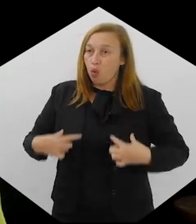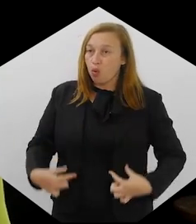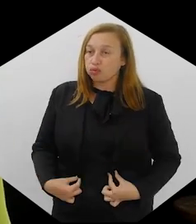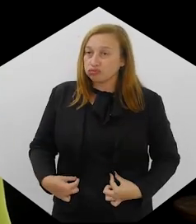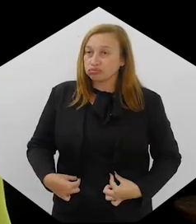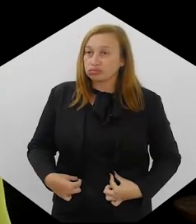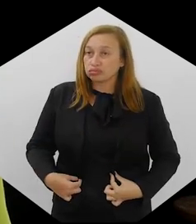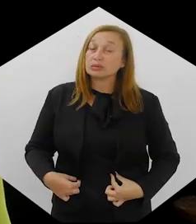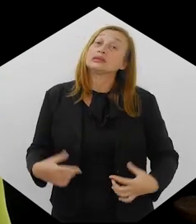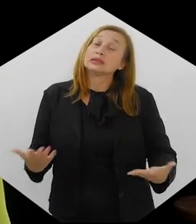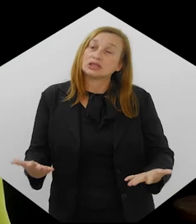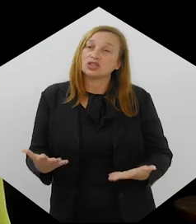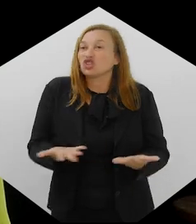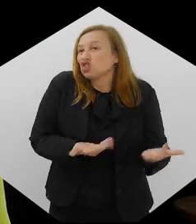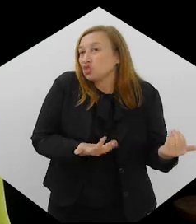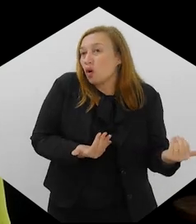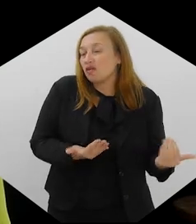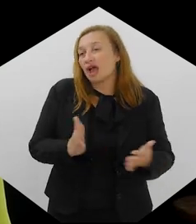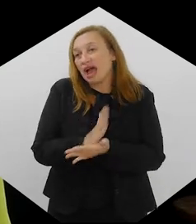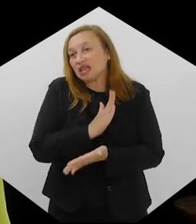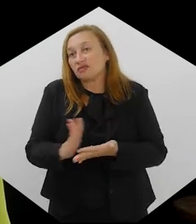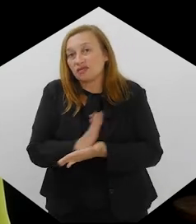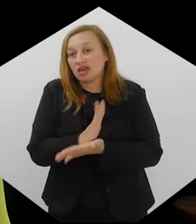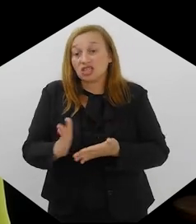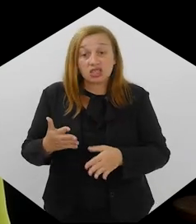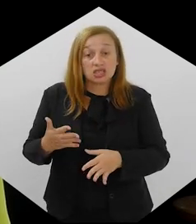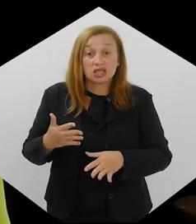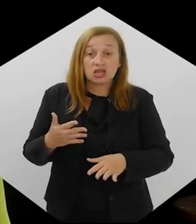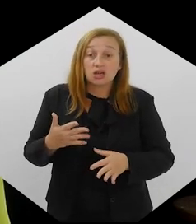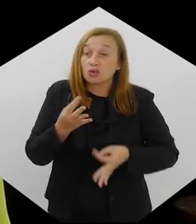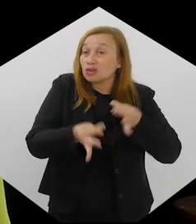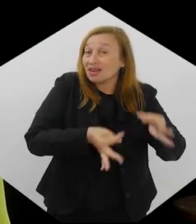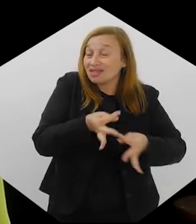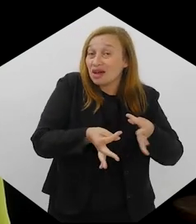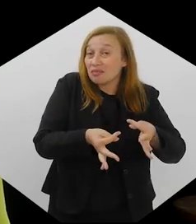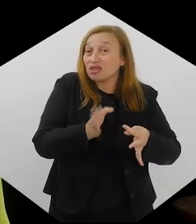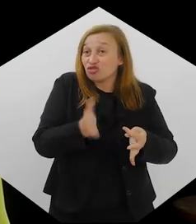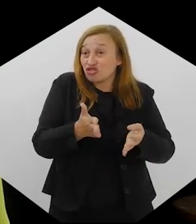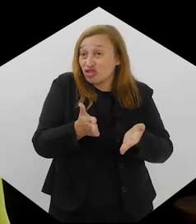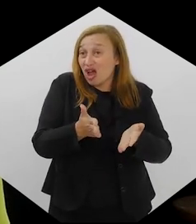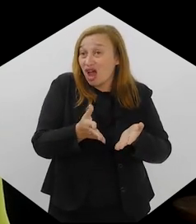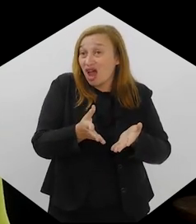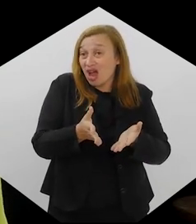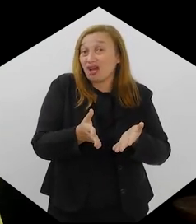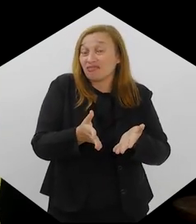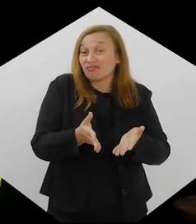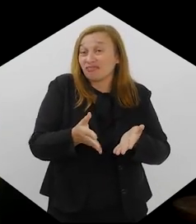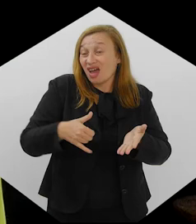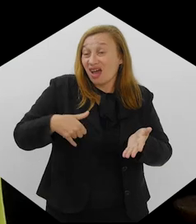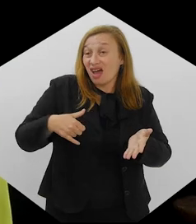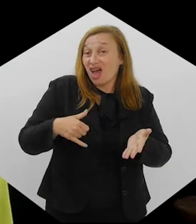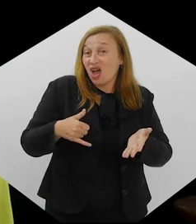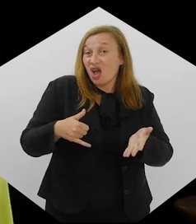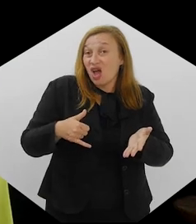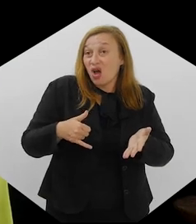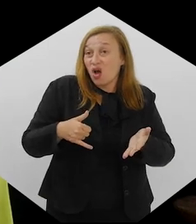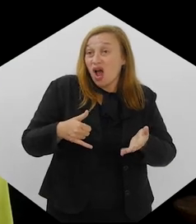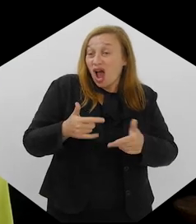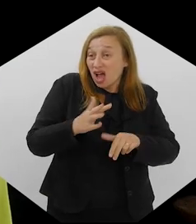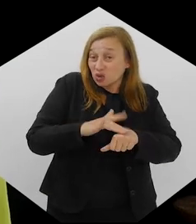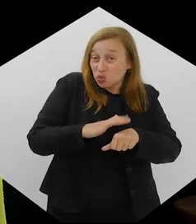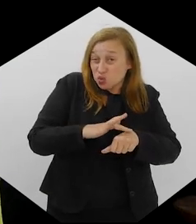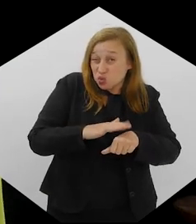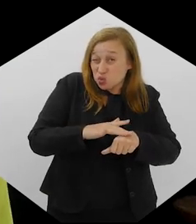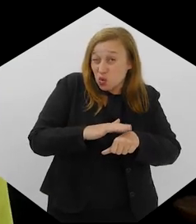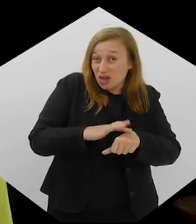chegam no estágio mais avançado da doença, né? Quando vão iniciar o tratamento, muitas vezes já estão numa idade mais avançada também,